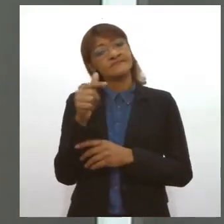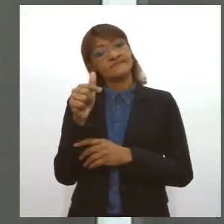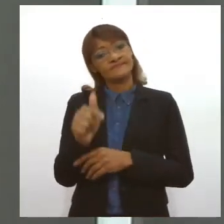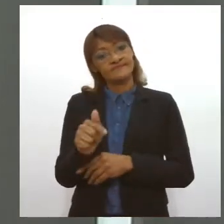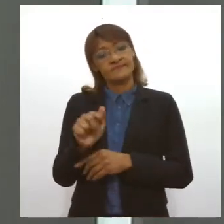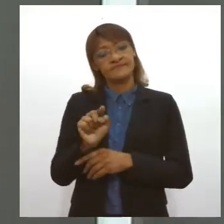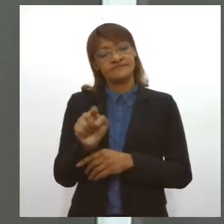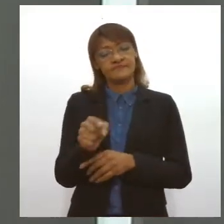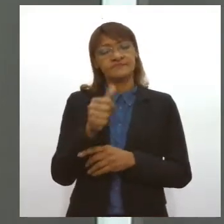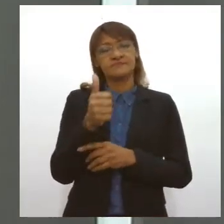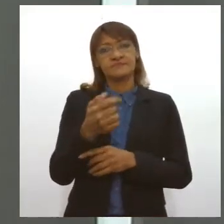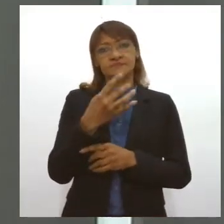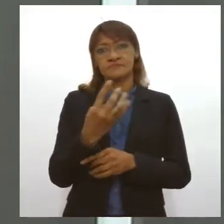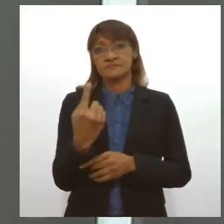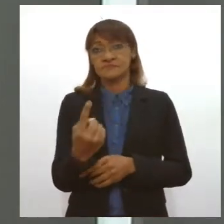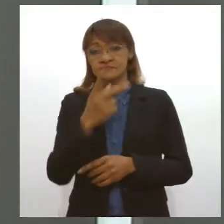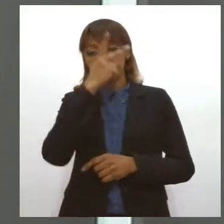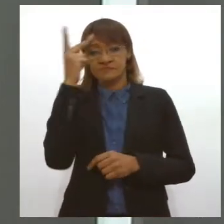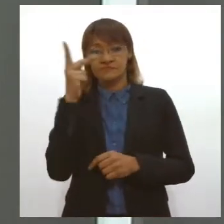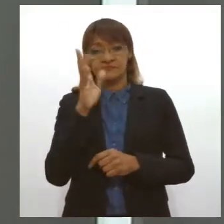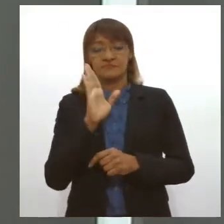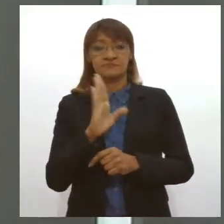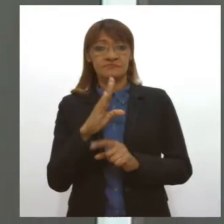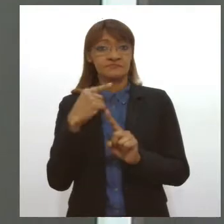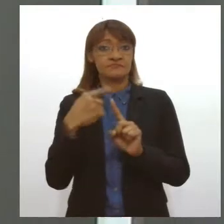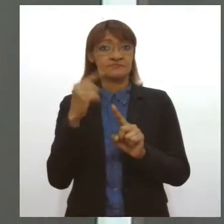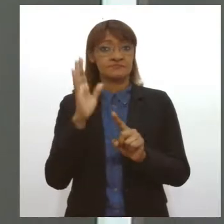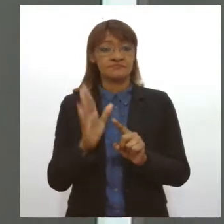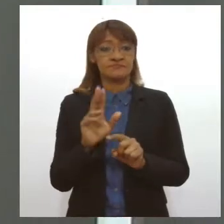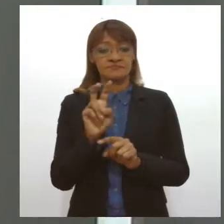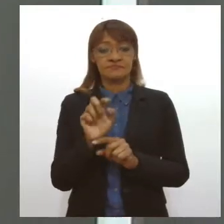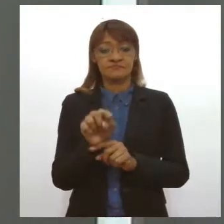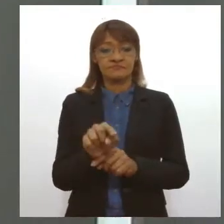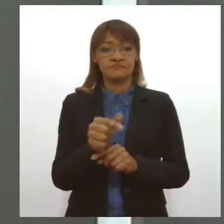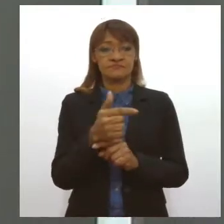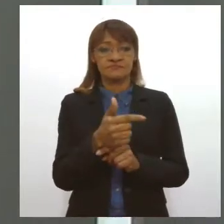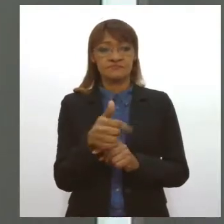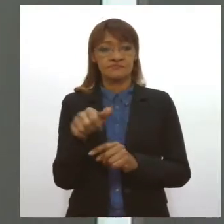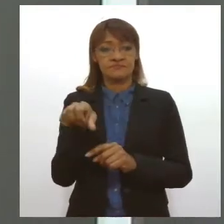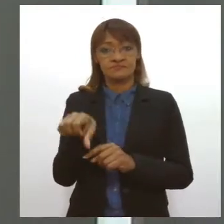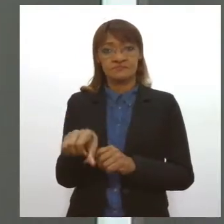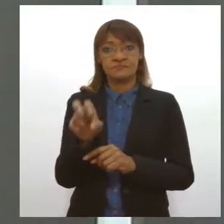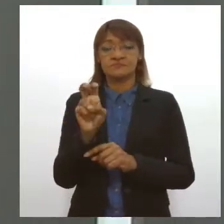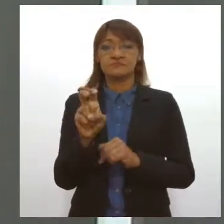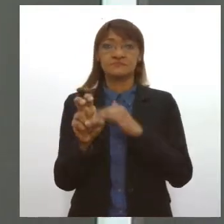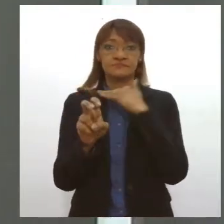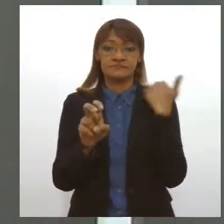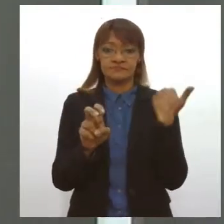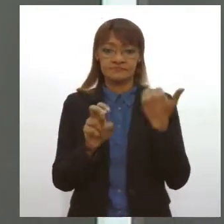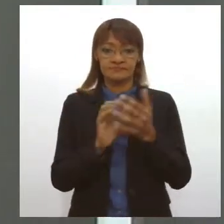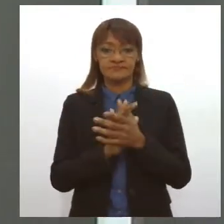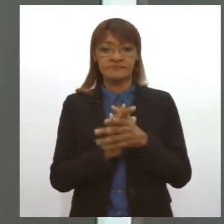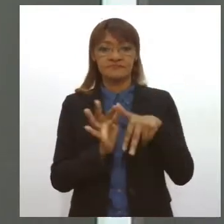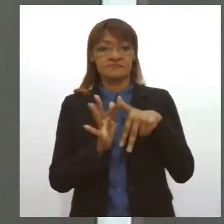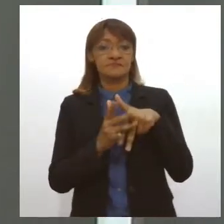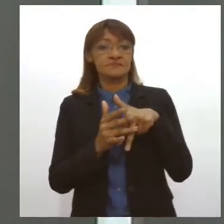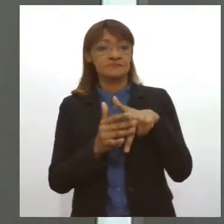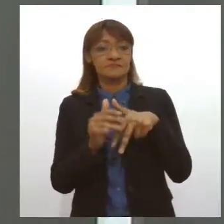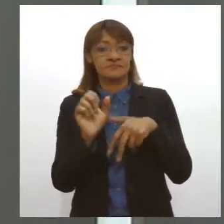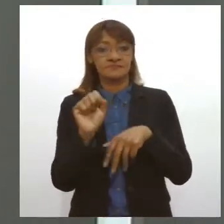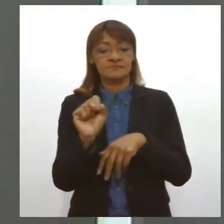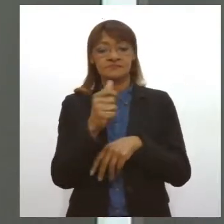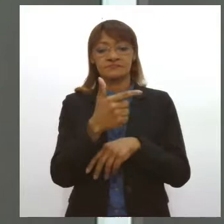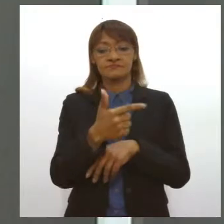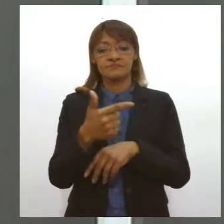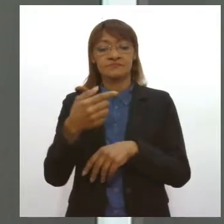.141 pessoas já testaram positivo e 5.295 morreram. Estão internados 823